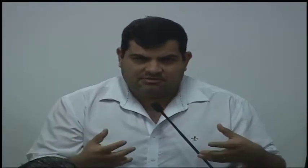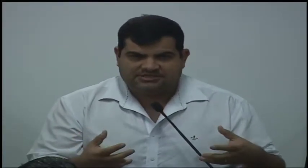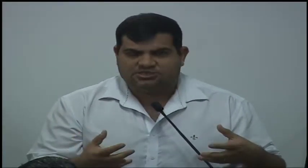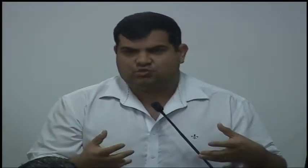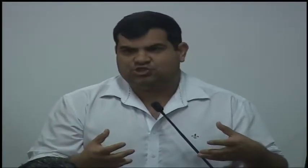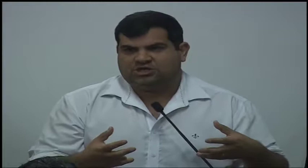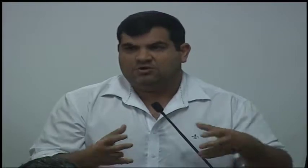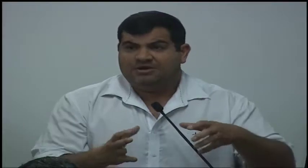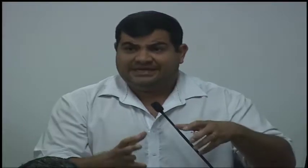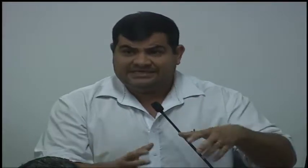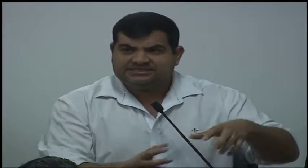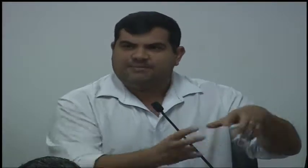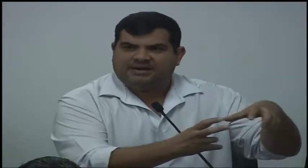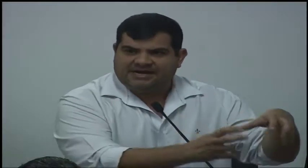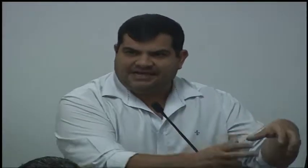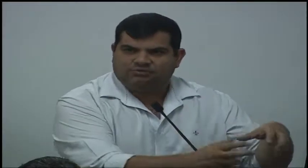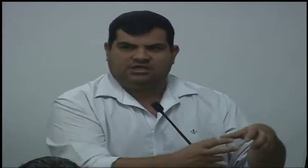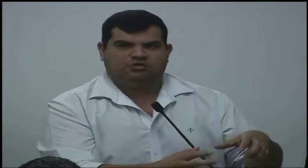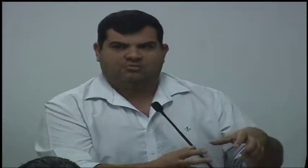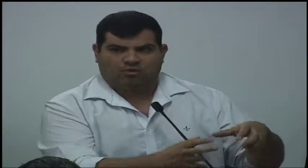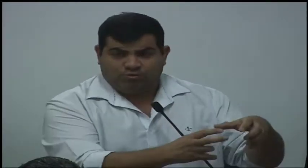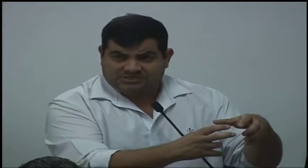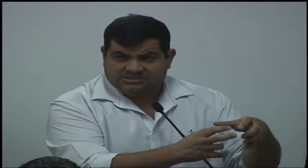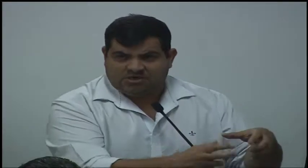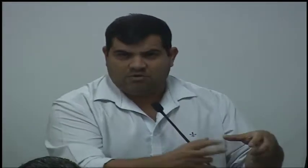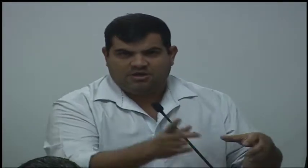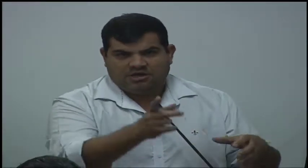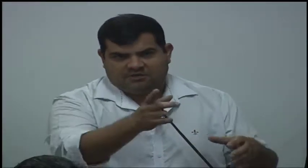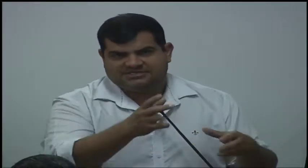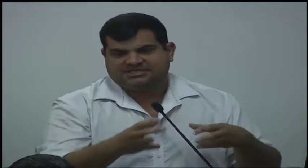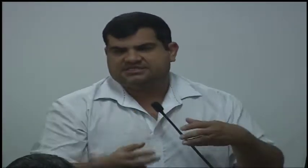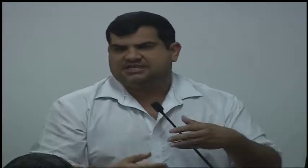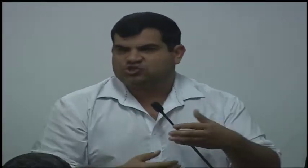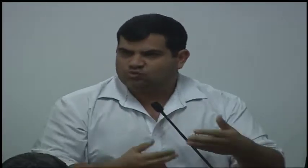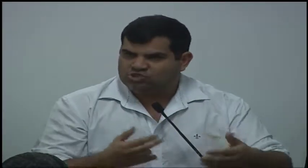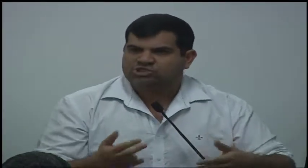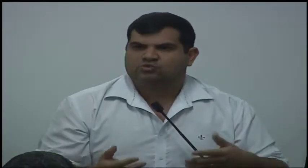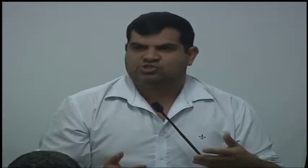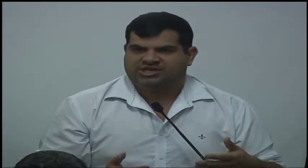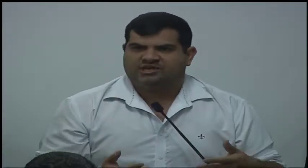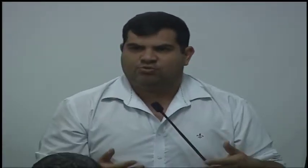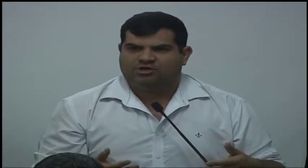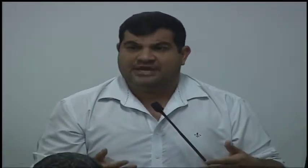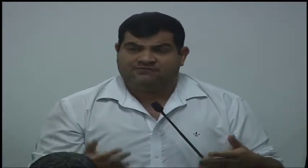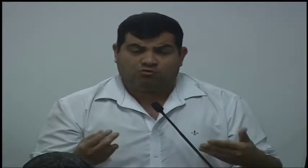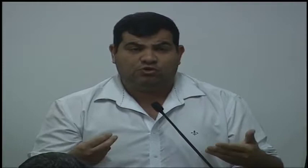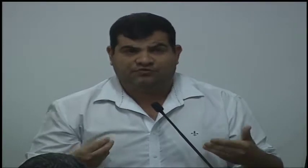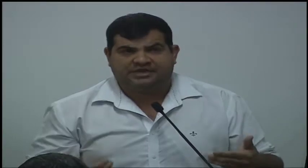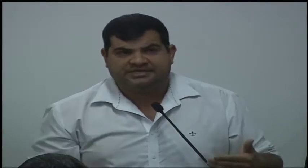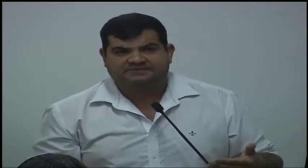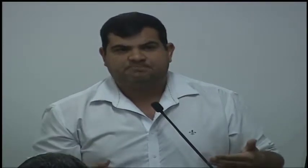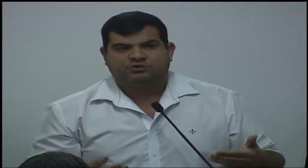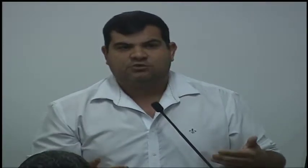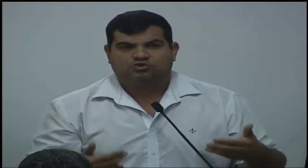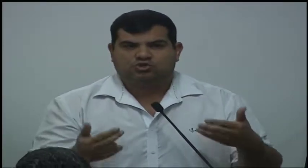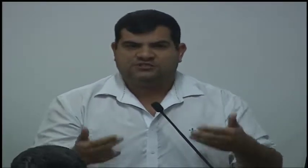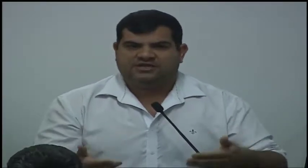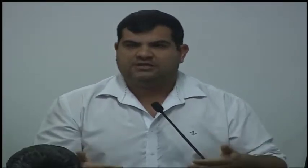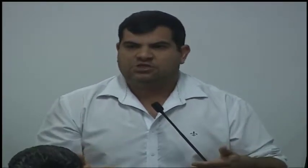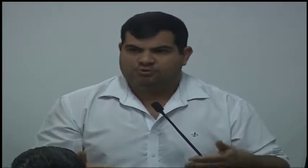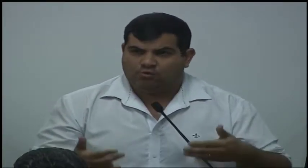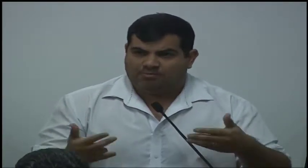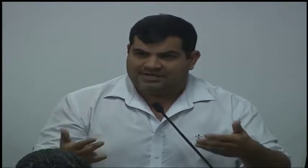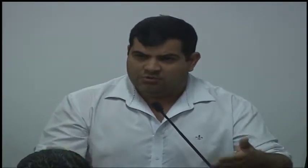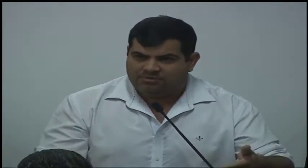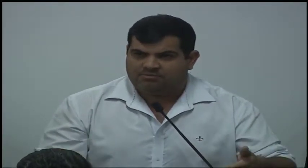tendo essa discussão em separado, tendo uma comissão, eu acho que esses assuntos a gente consegue abordar e fico muito feliz dos nossos